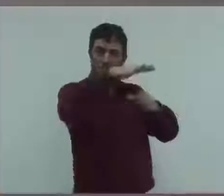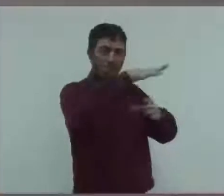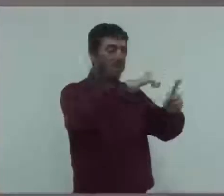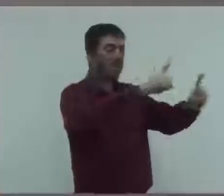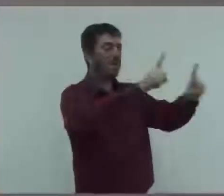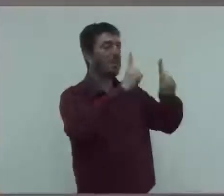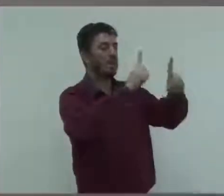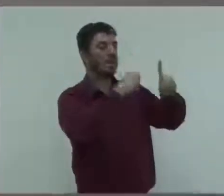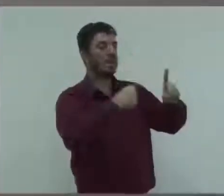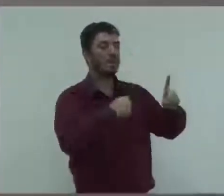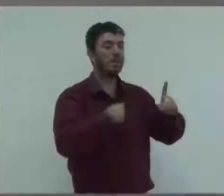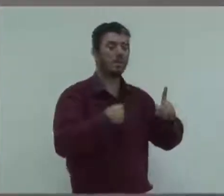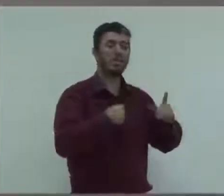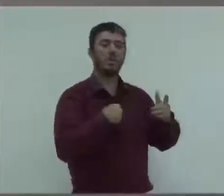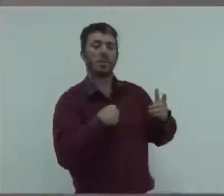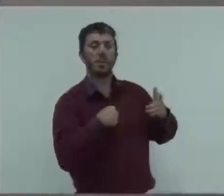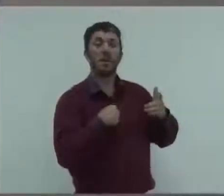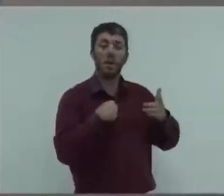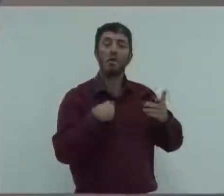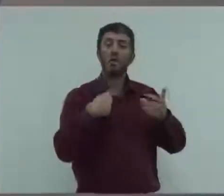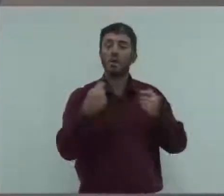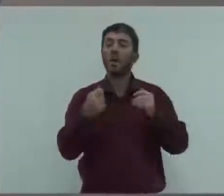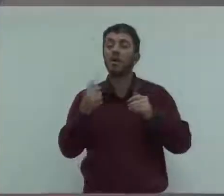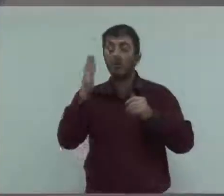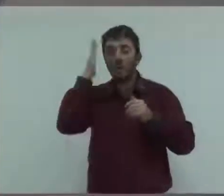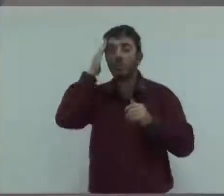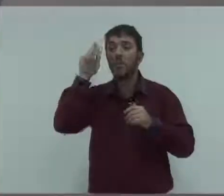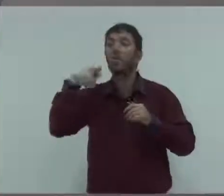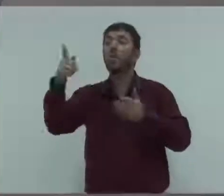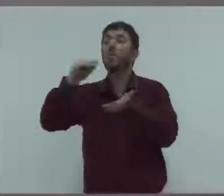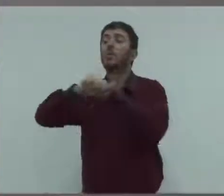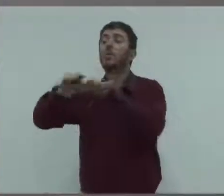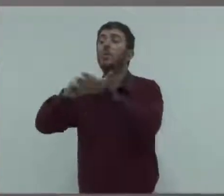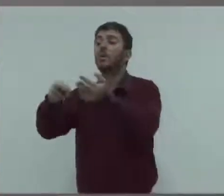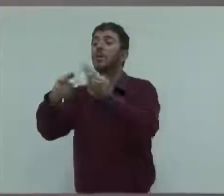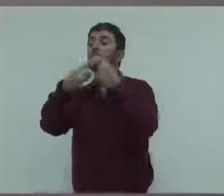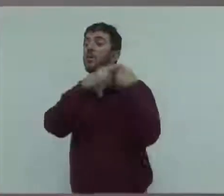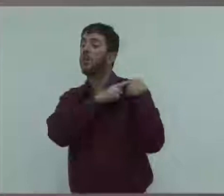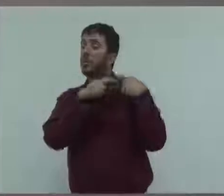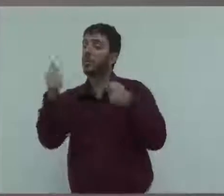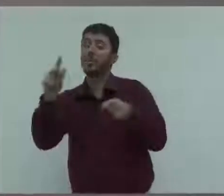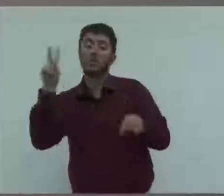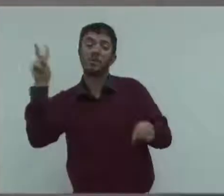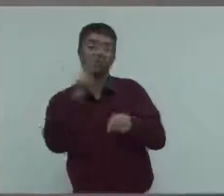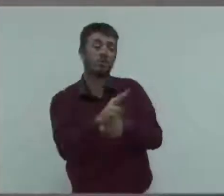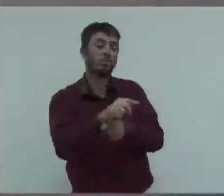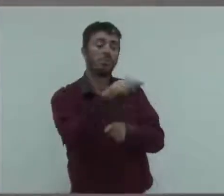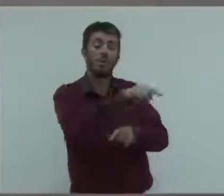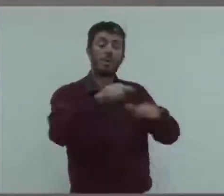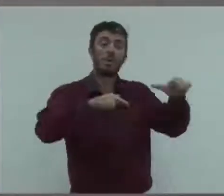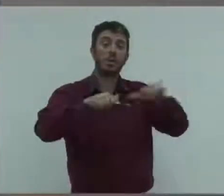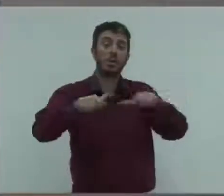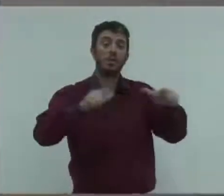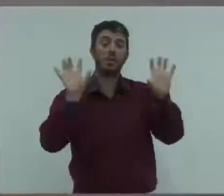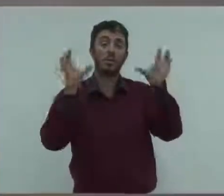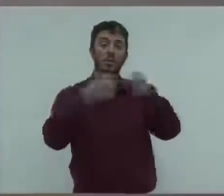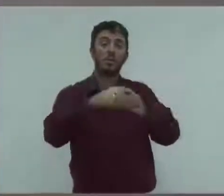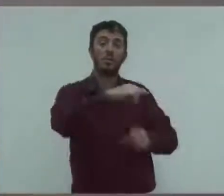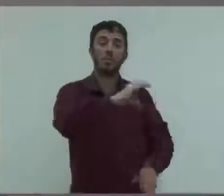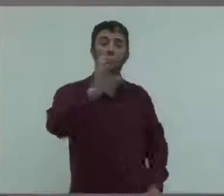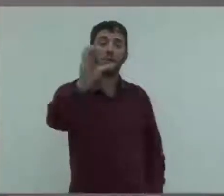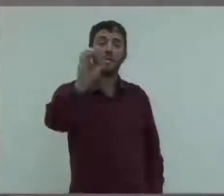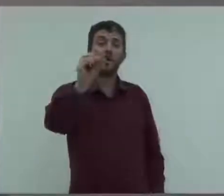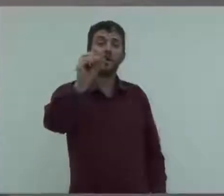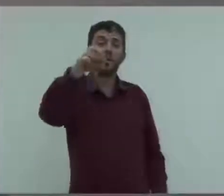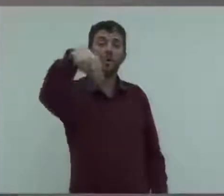que a secretaria responsável possa tomar as medidas de fiscalização em questão do trabalho da Congas. Não estou dizendo